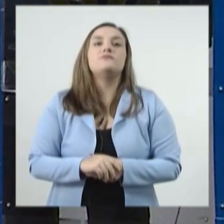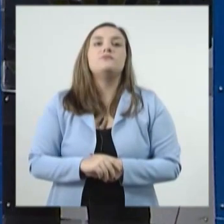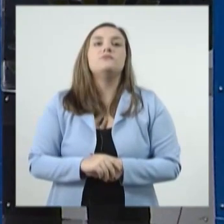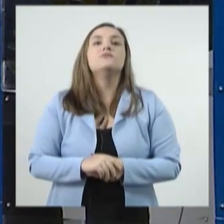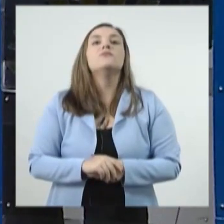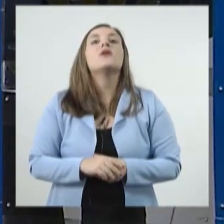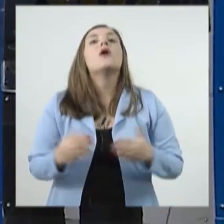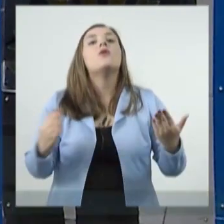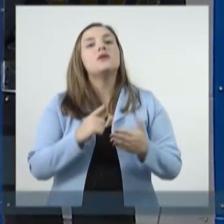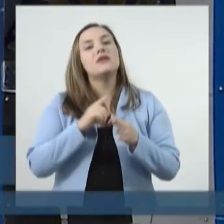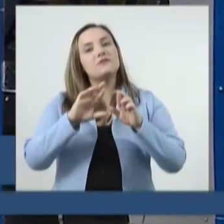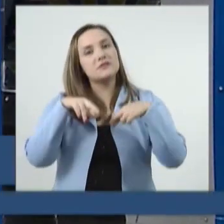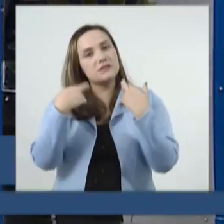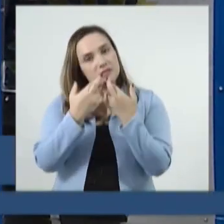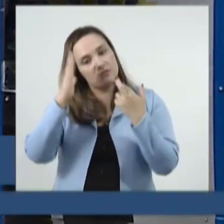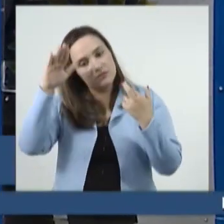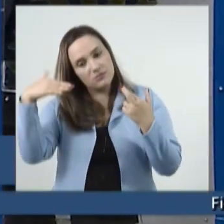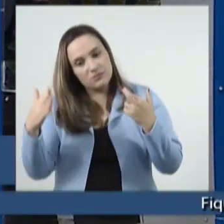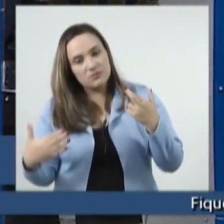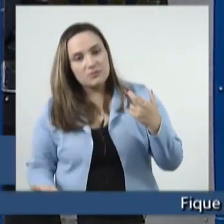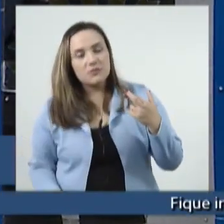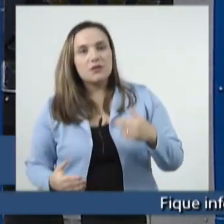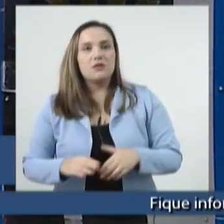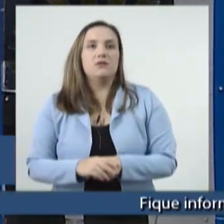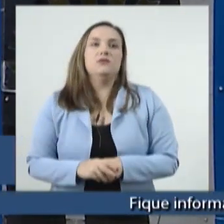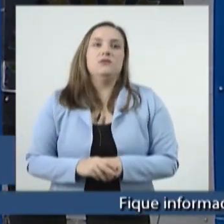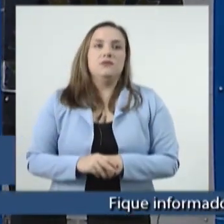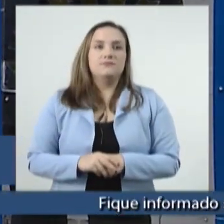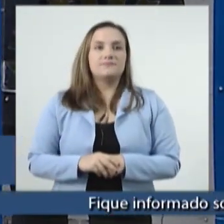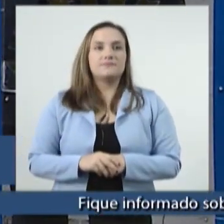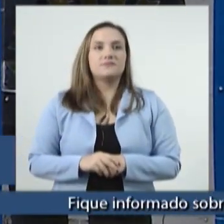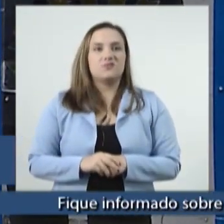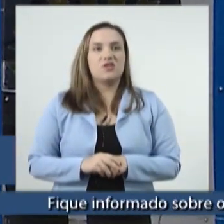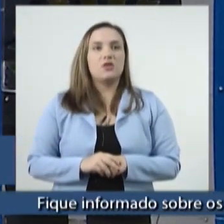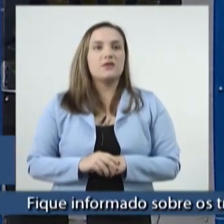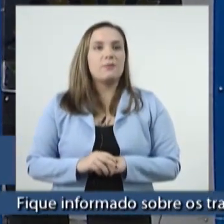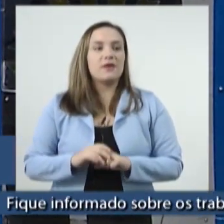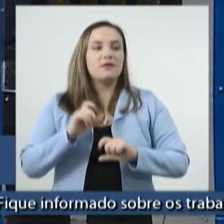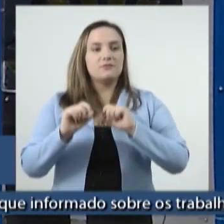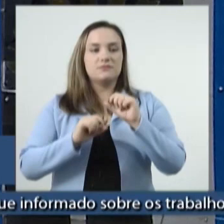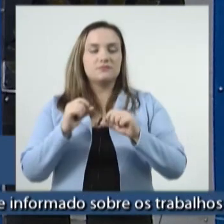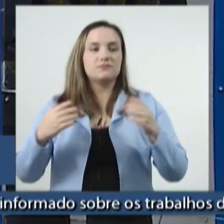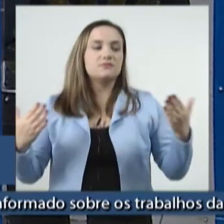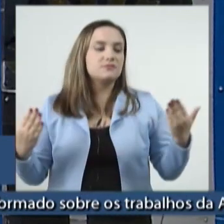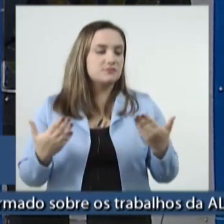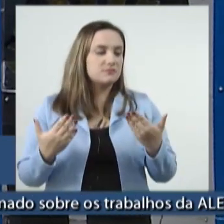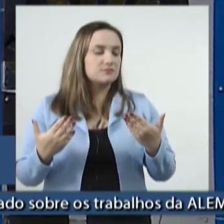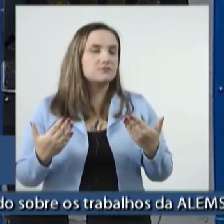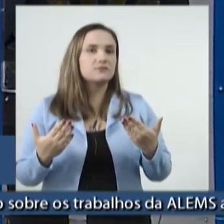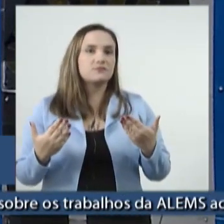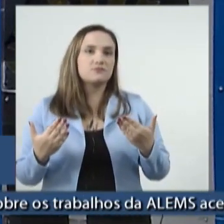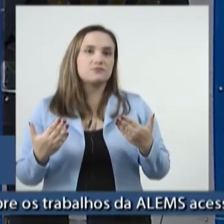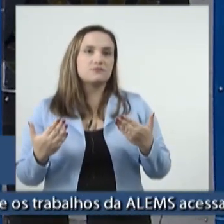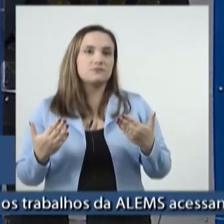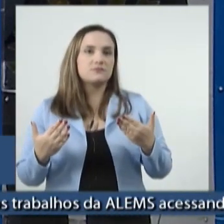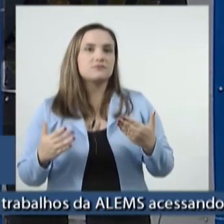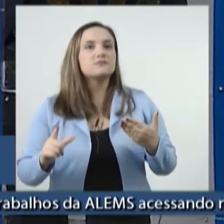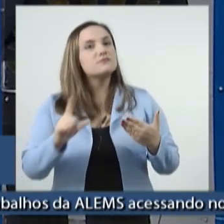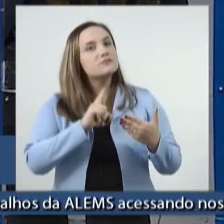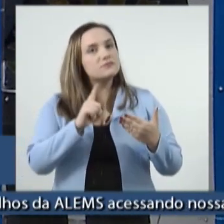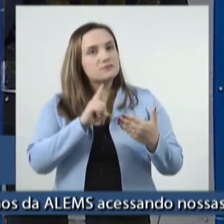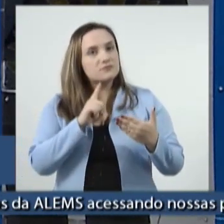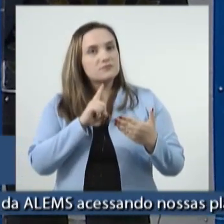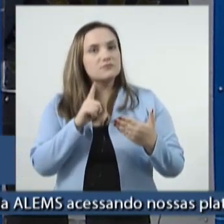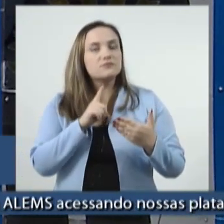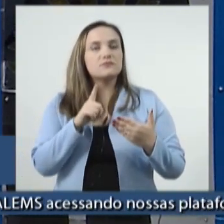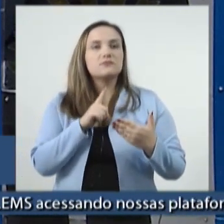instalação aqui da sessão, durante a sessão de abertura dos trabalhos desse ano também, a gente acompanhou, falando